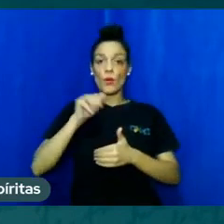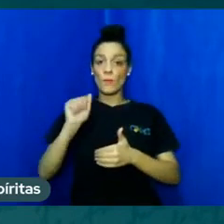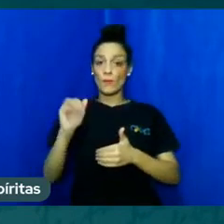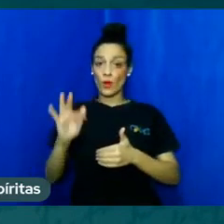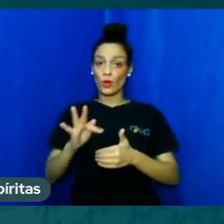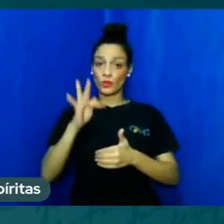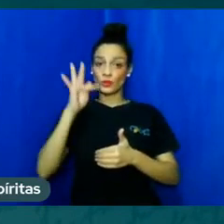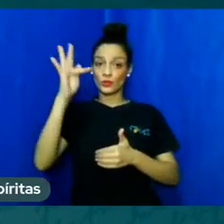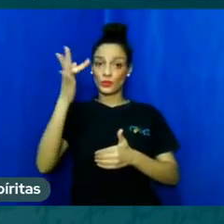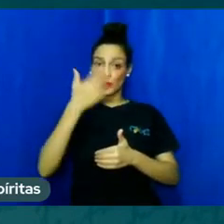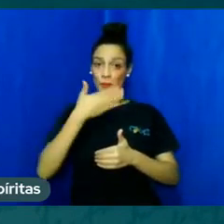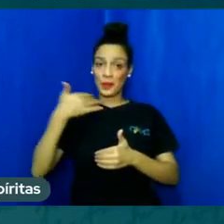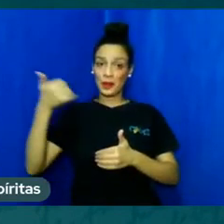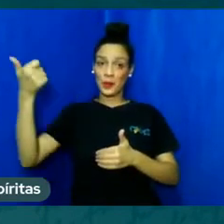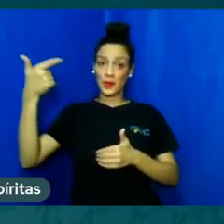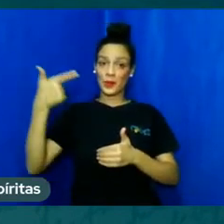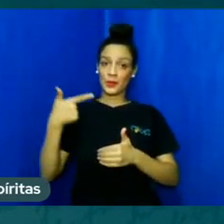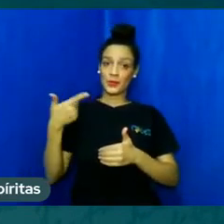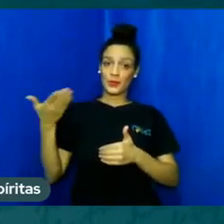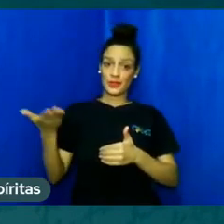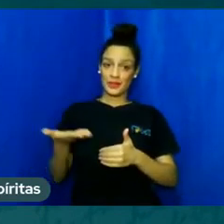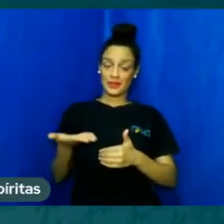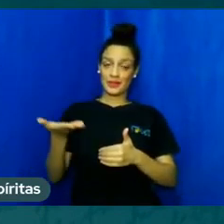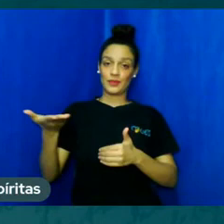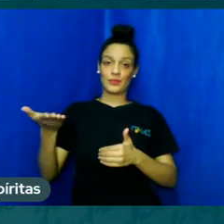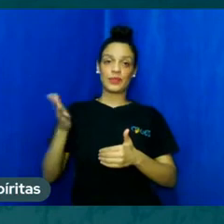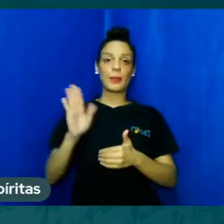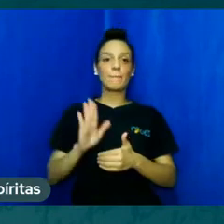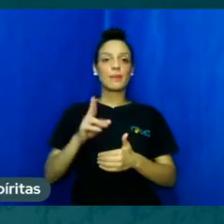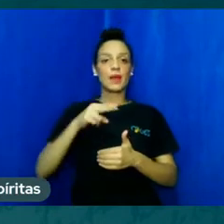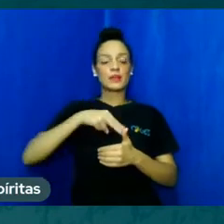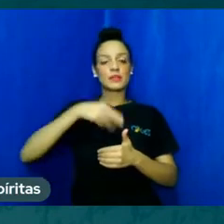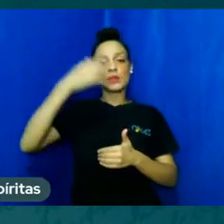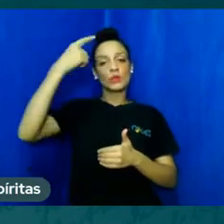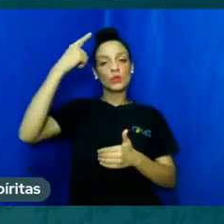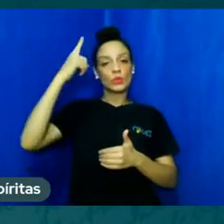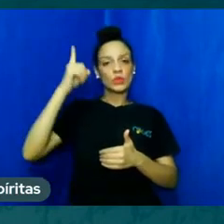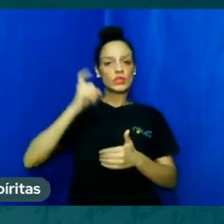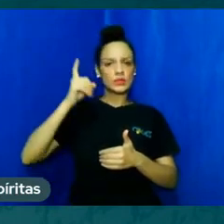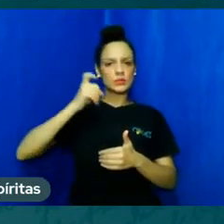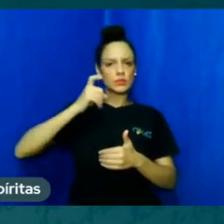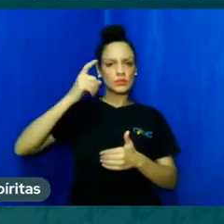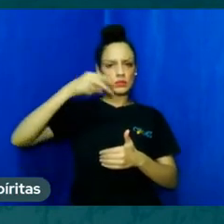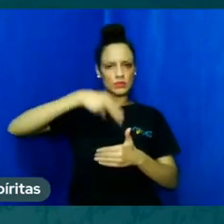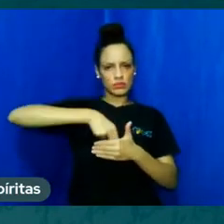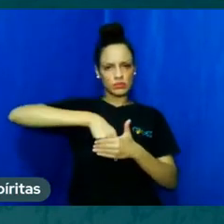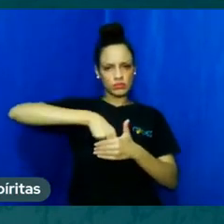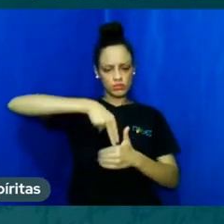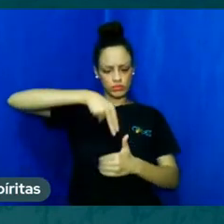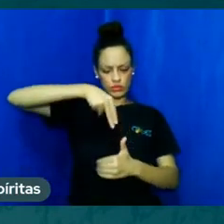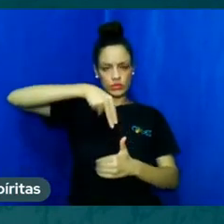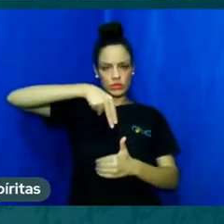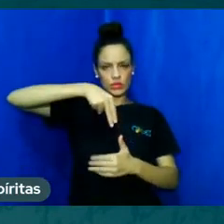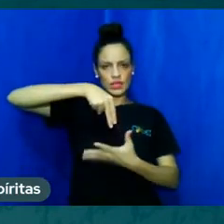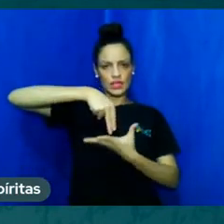dessa feição com a estrutura espiritual que eu sou. Então, se me perguntarem fora desse corpo